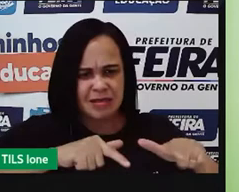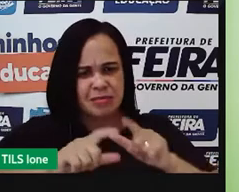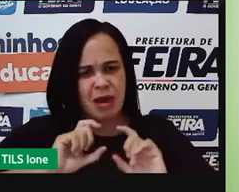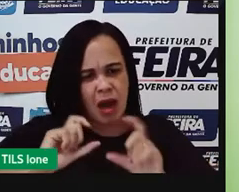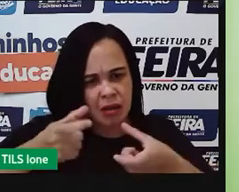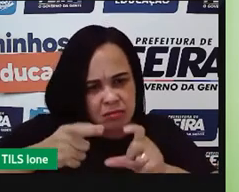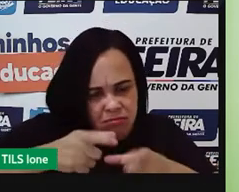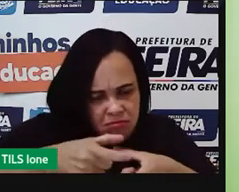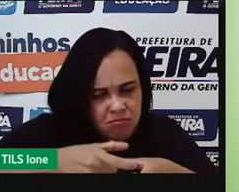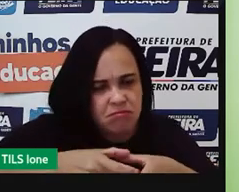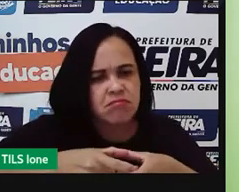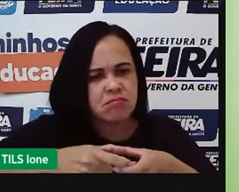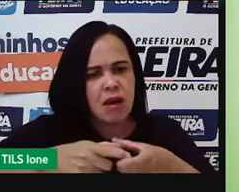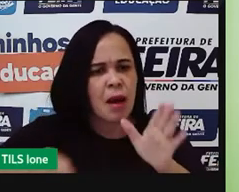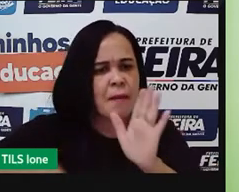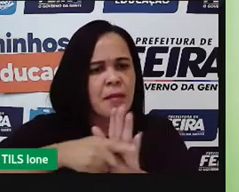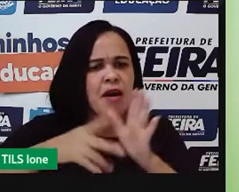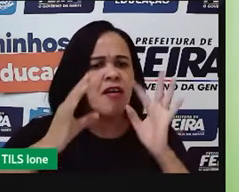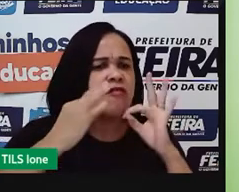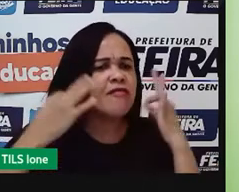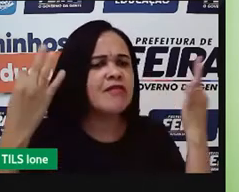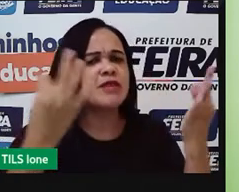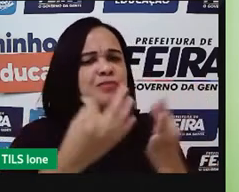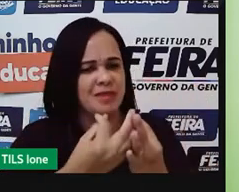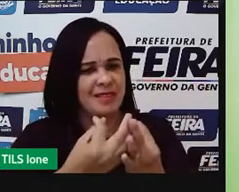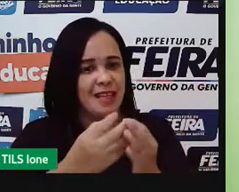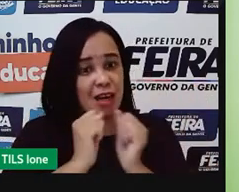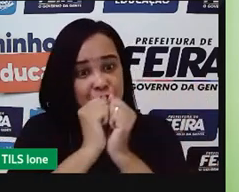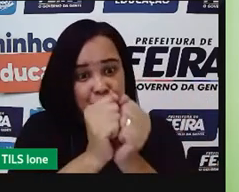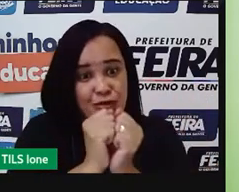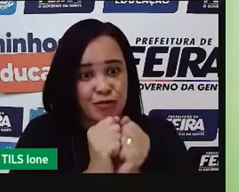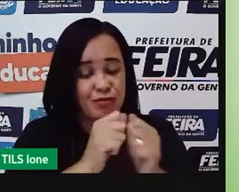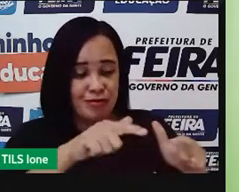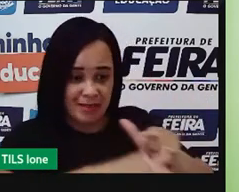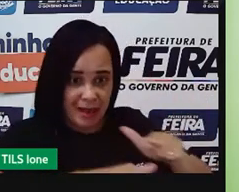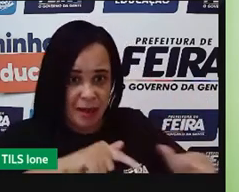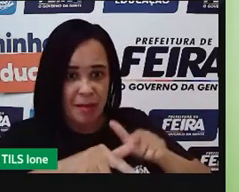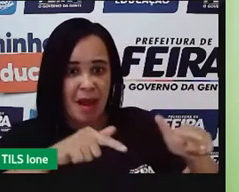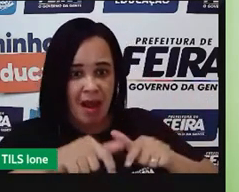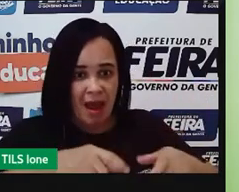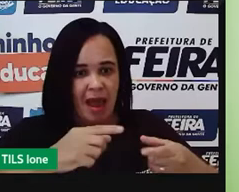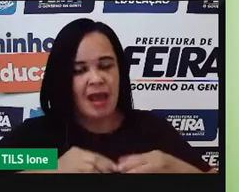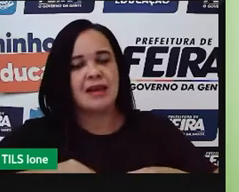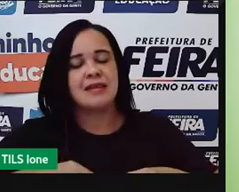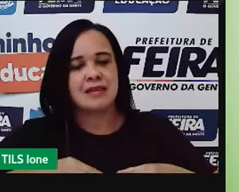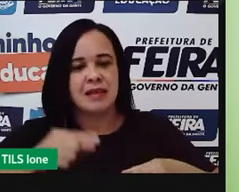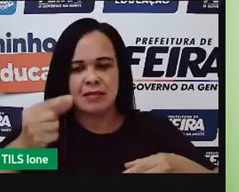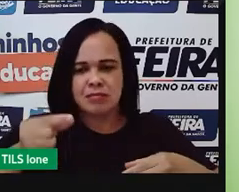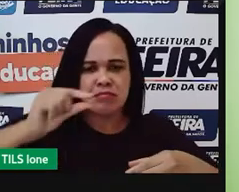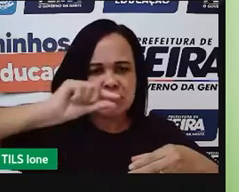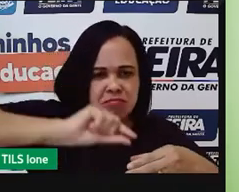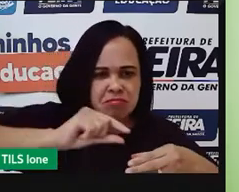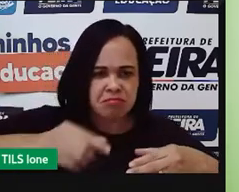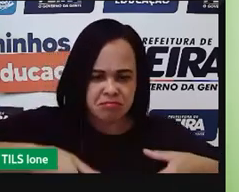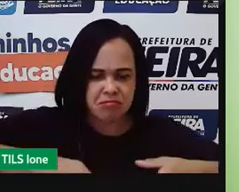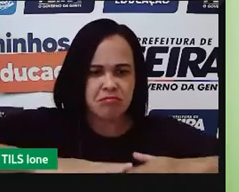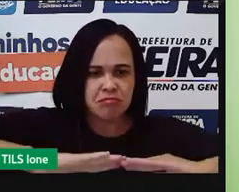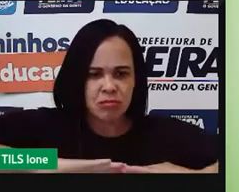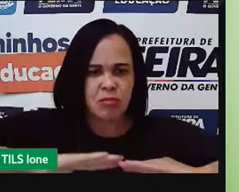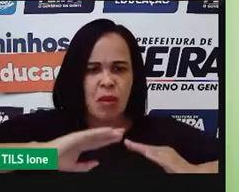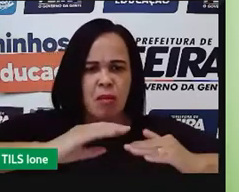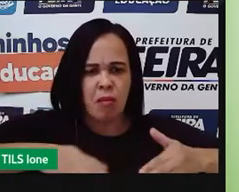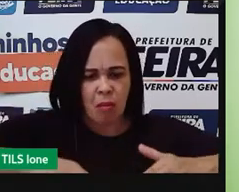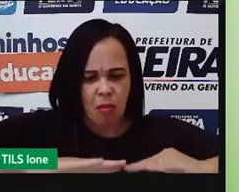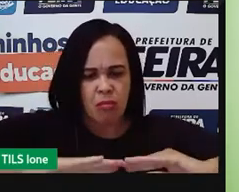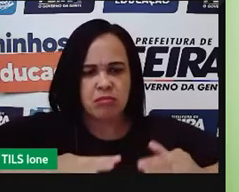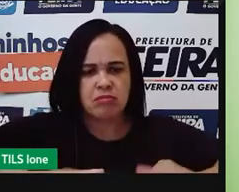ali é na terrinha da família, onde eles plantam aquele, normalmente, né, um ou dois, vários tipos de produtos